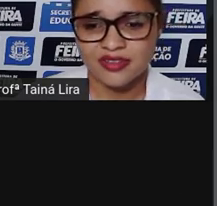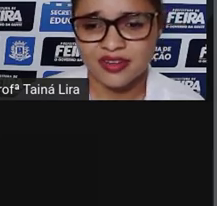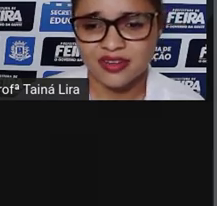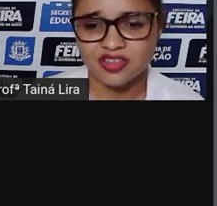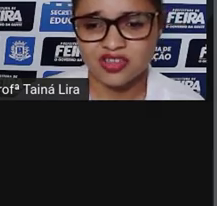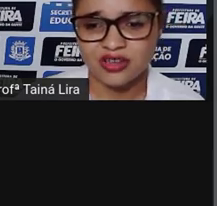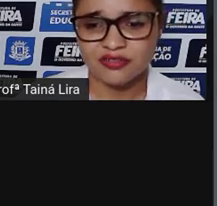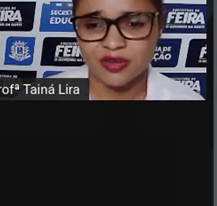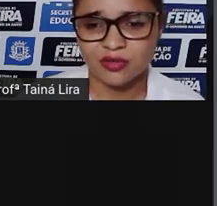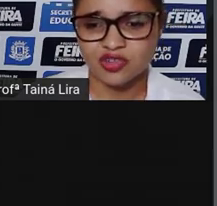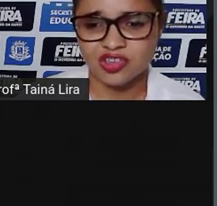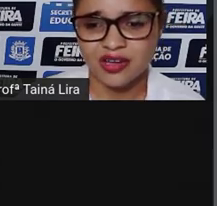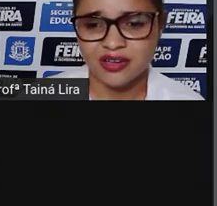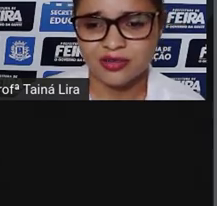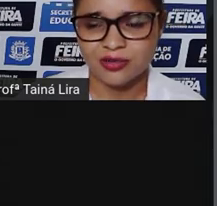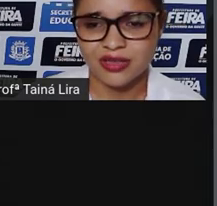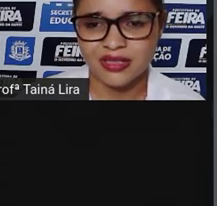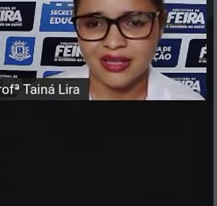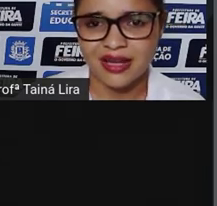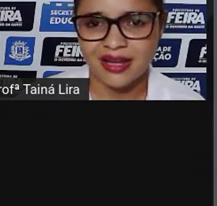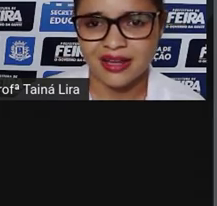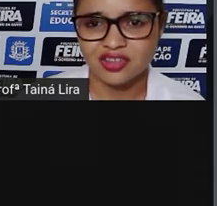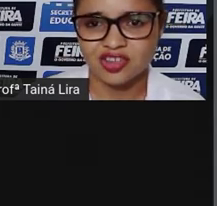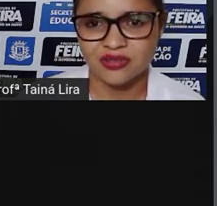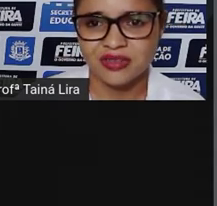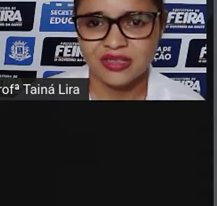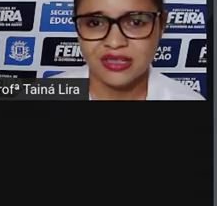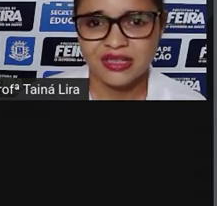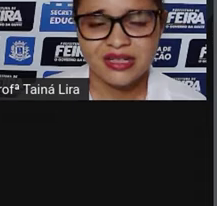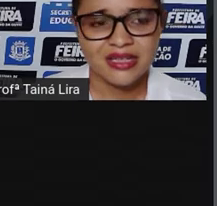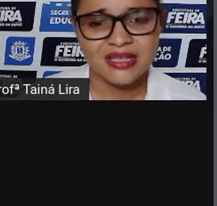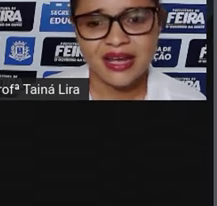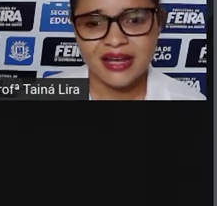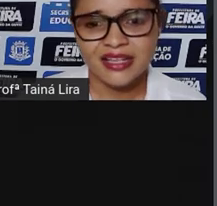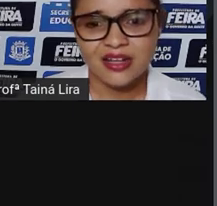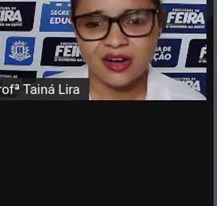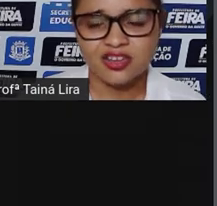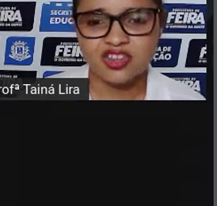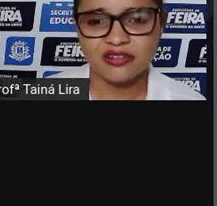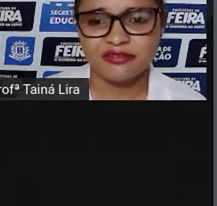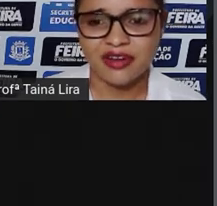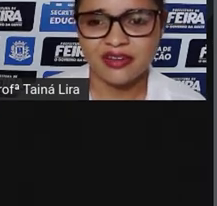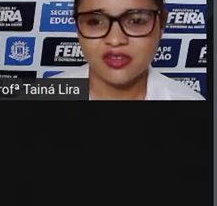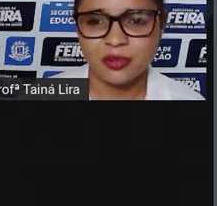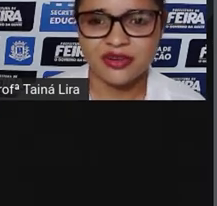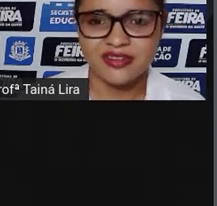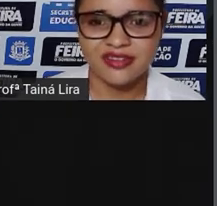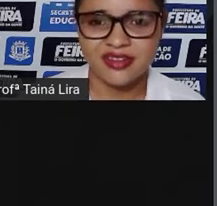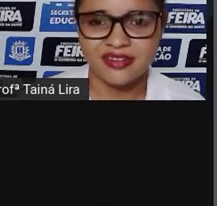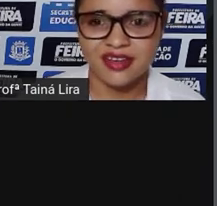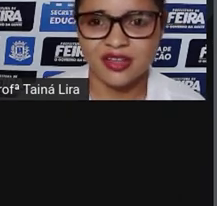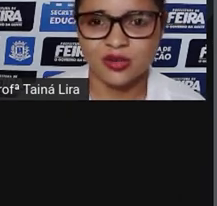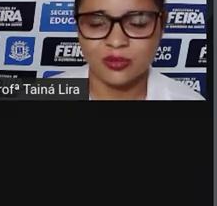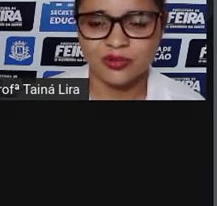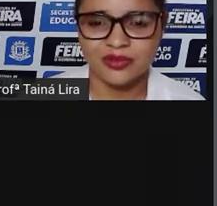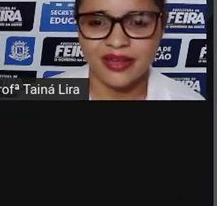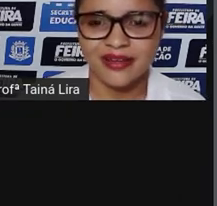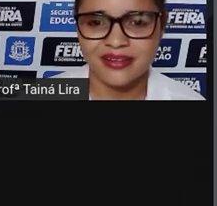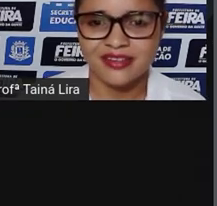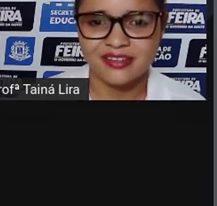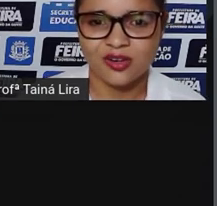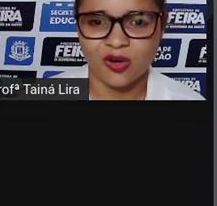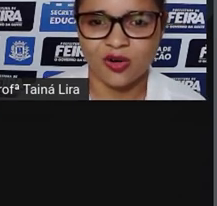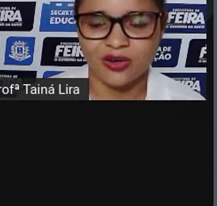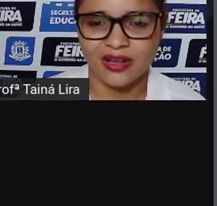poesia que tinha a ver com teatro e a arte. E aí, ó, tinha várias poesias aí no muro